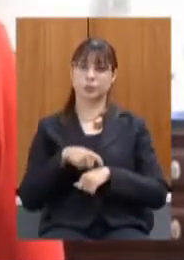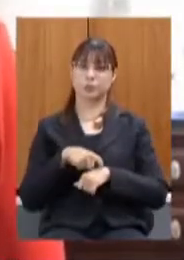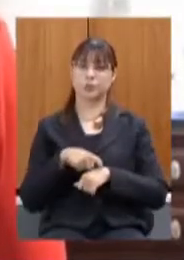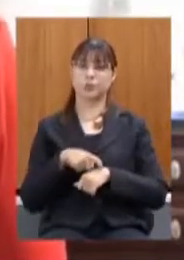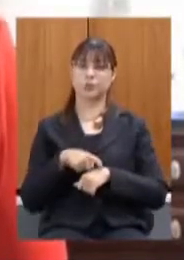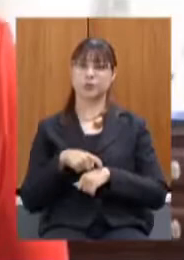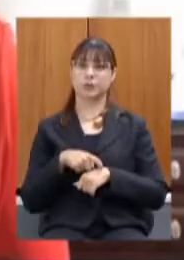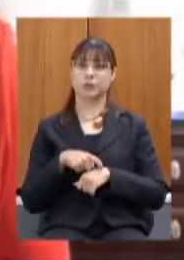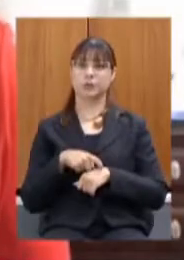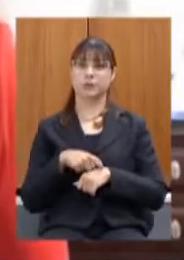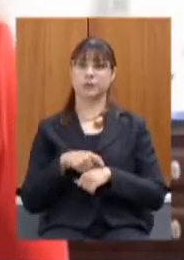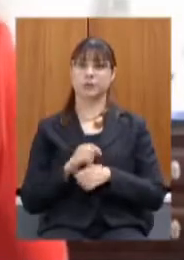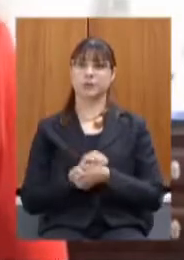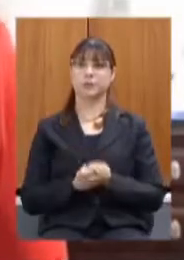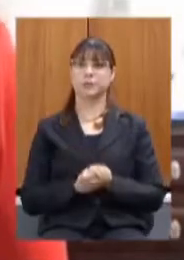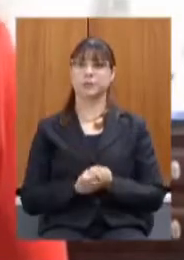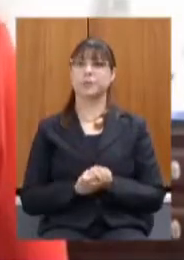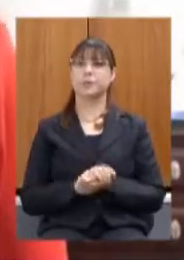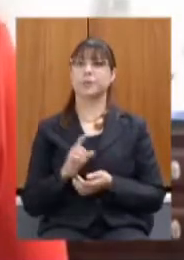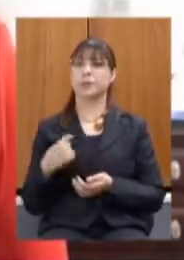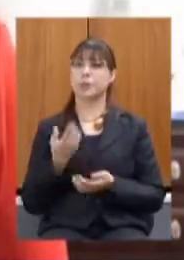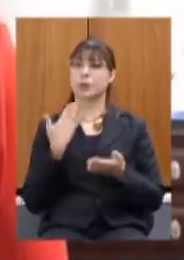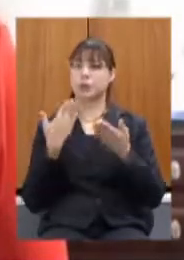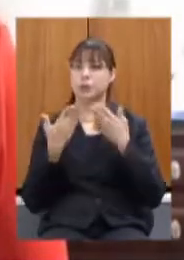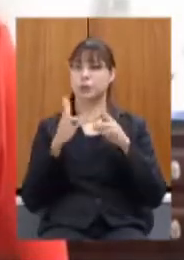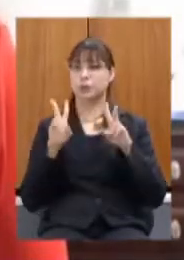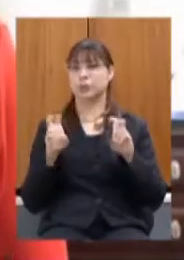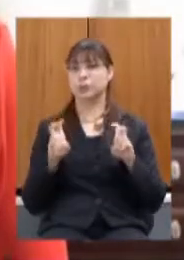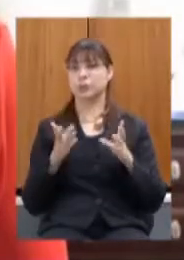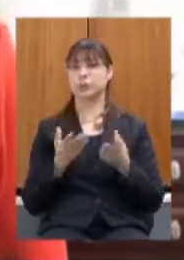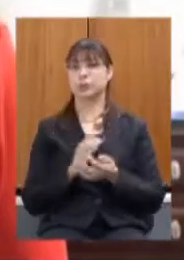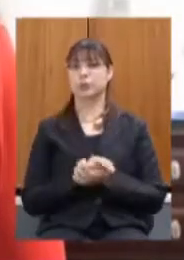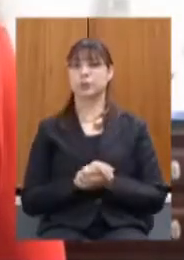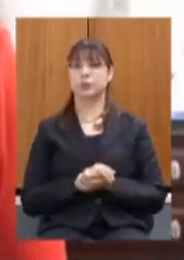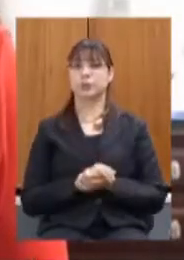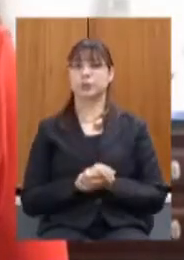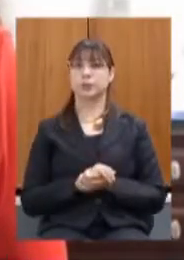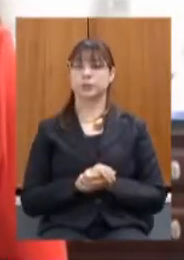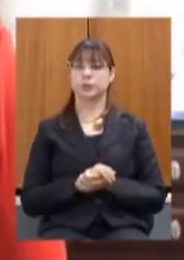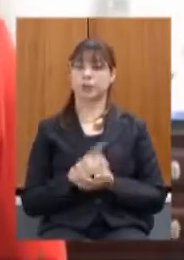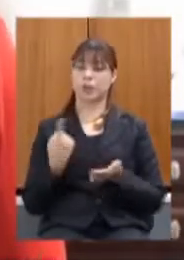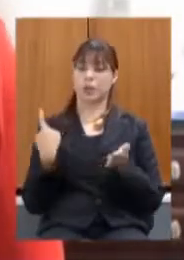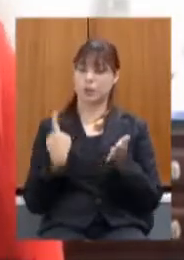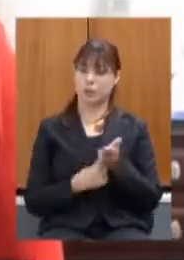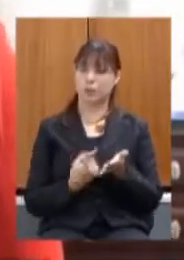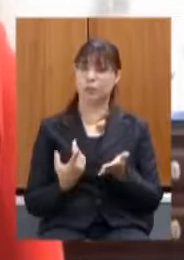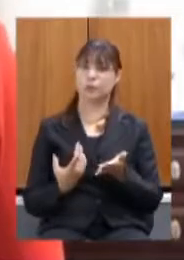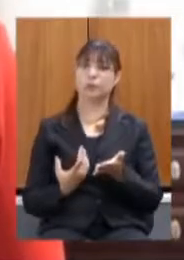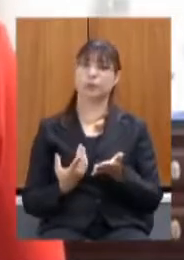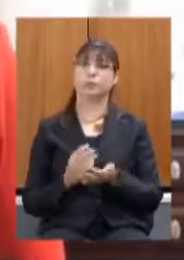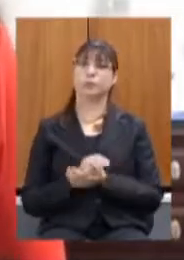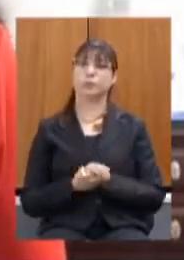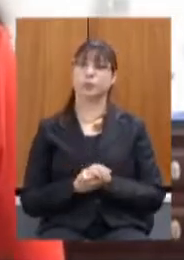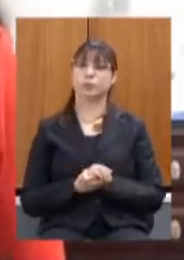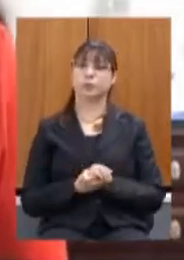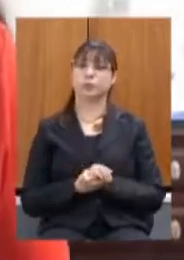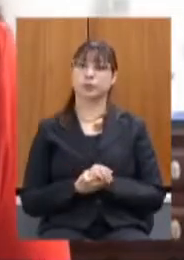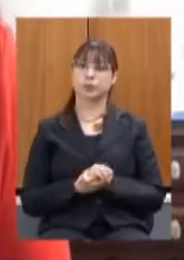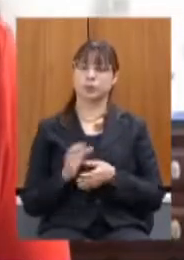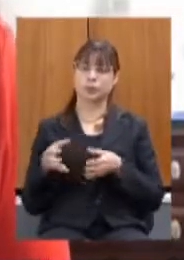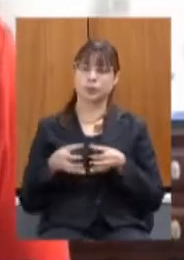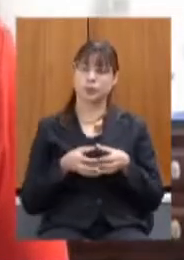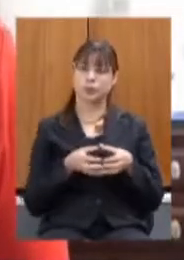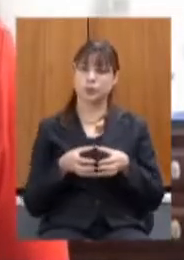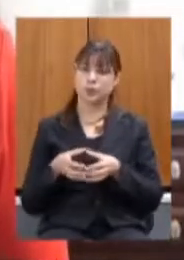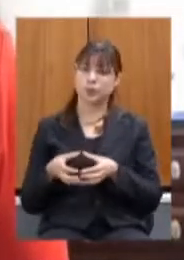conversando sobre a questão dos acordos com relação aos comitês com relação